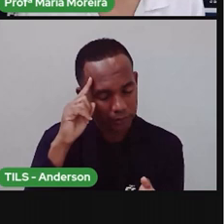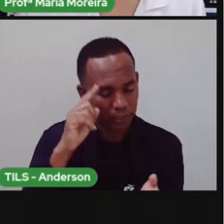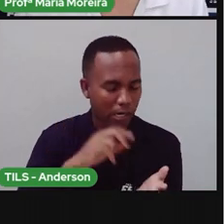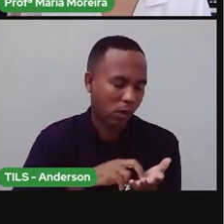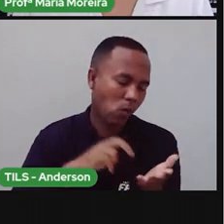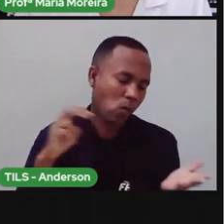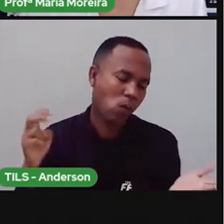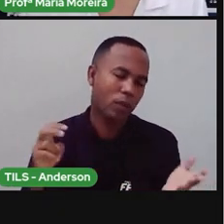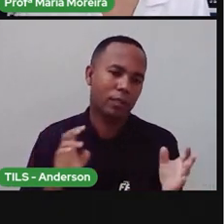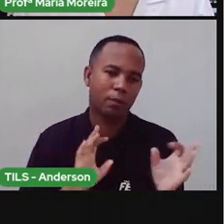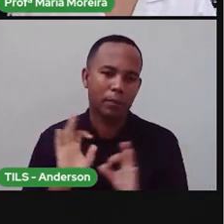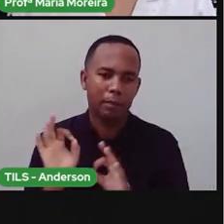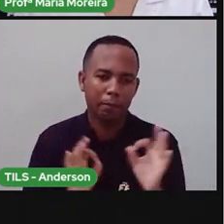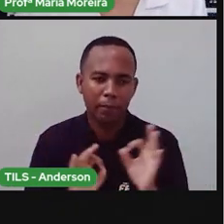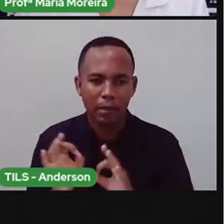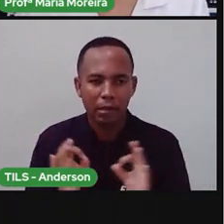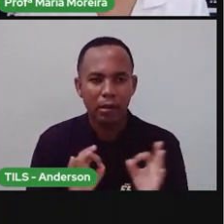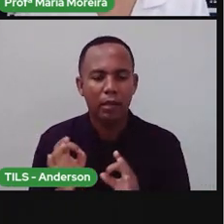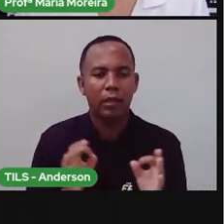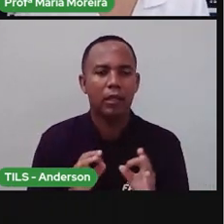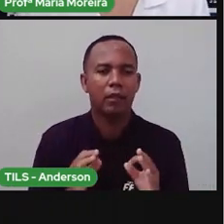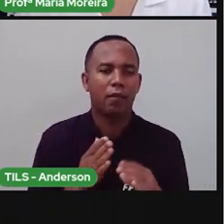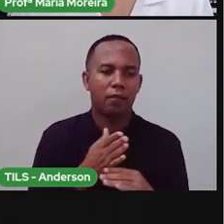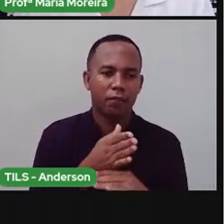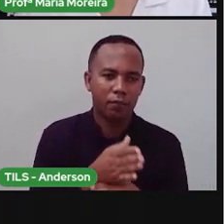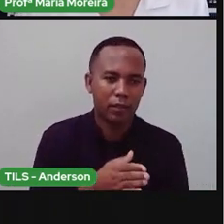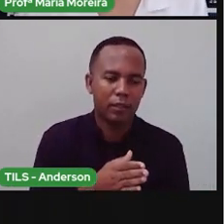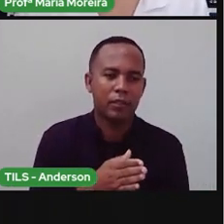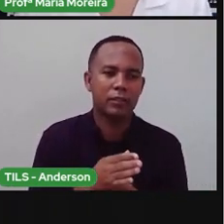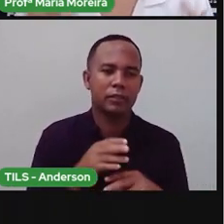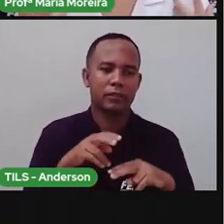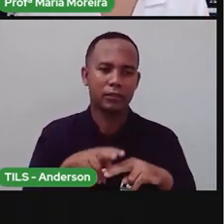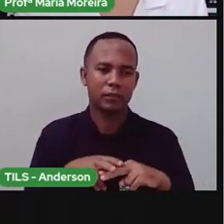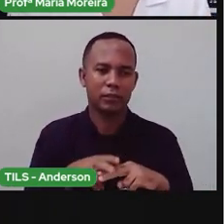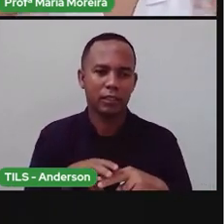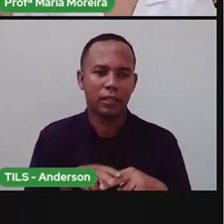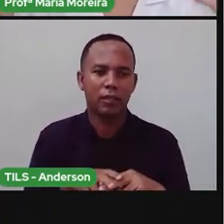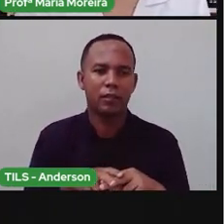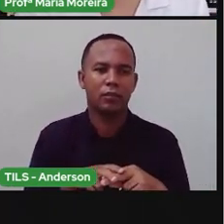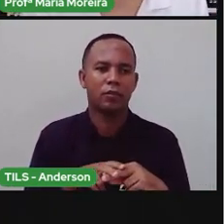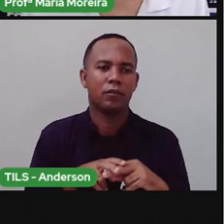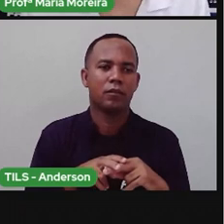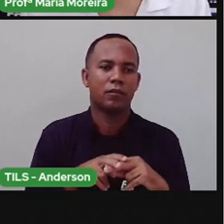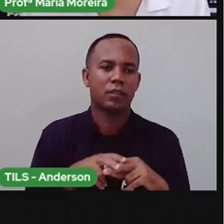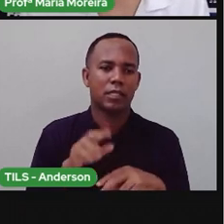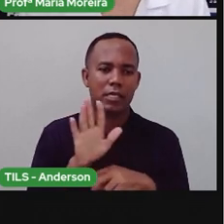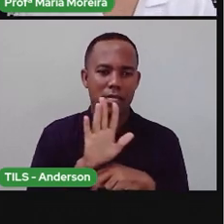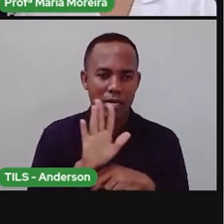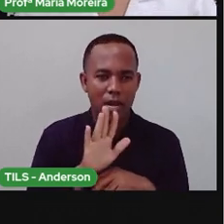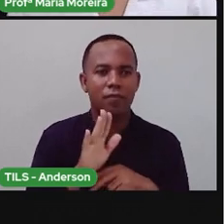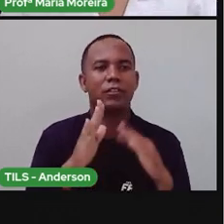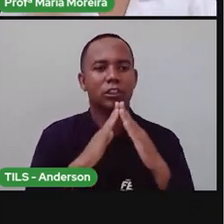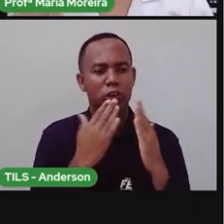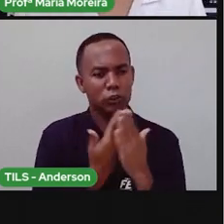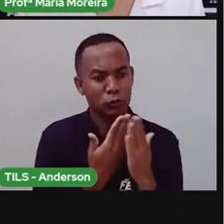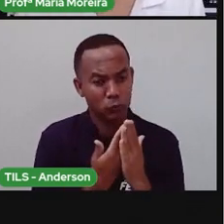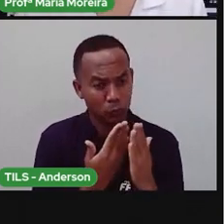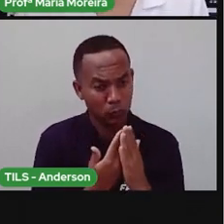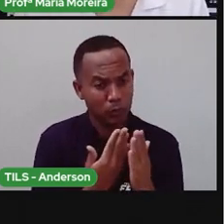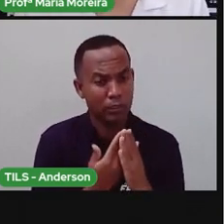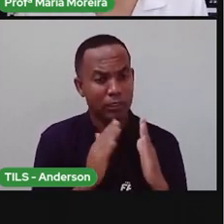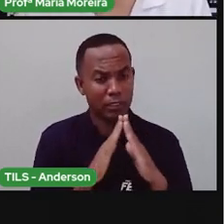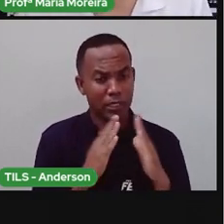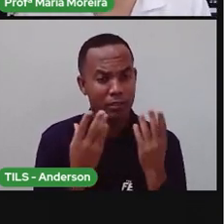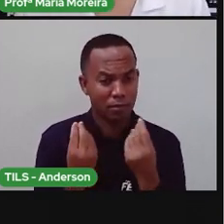se apronta, vem para aqui, vem para o estúdio, fica aqui sentadinho, grava, estuda em casa, não é Anderson? A gente precisa